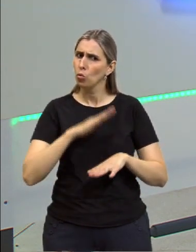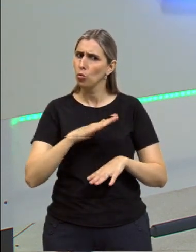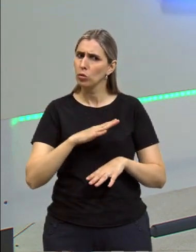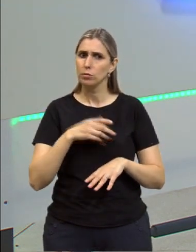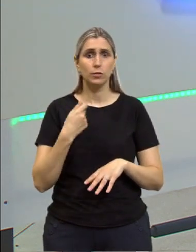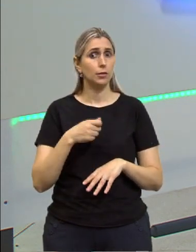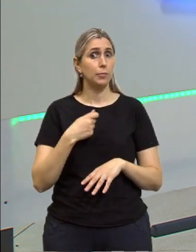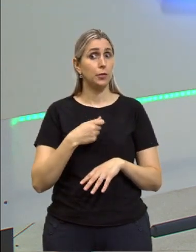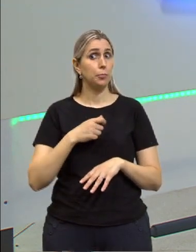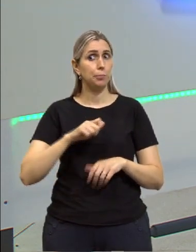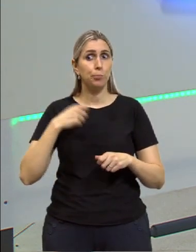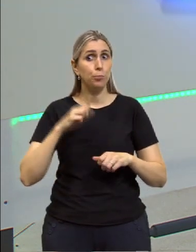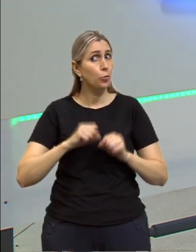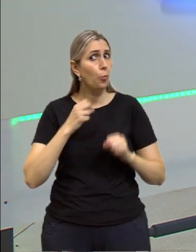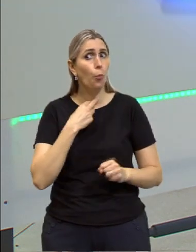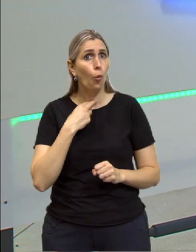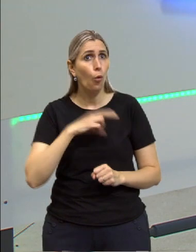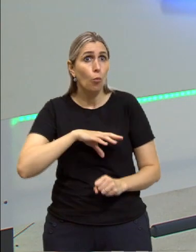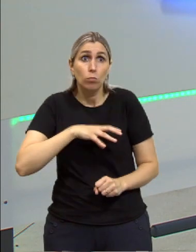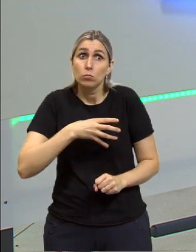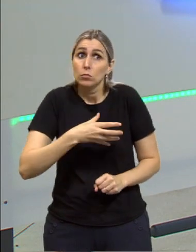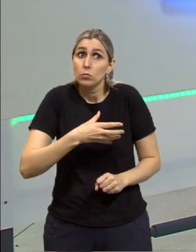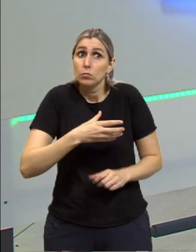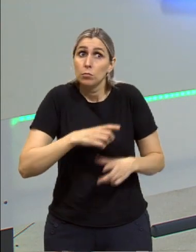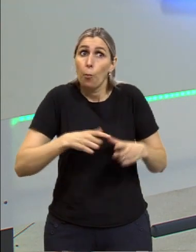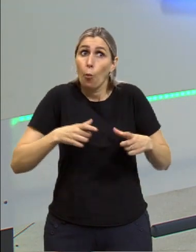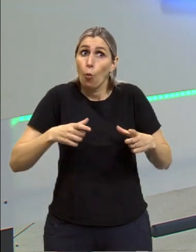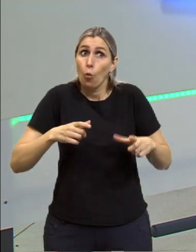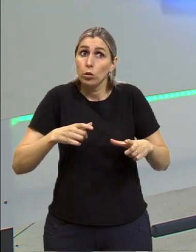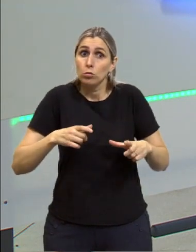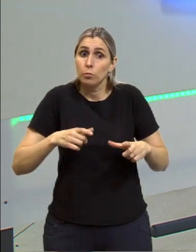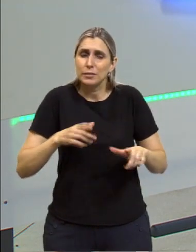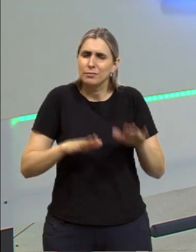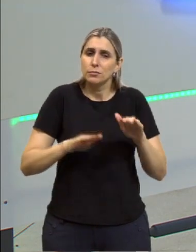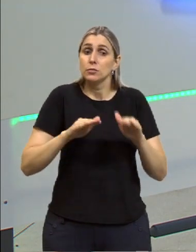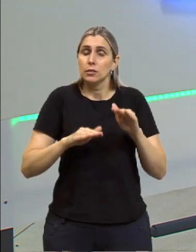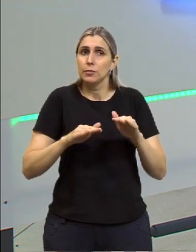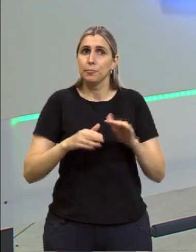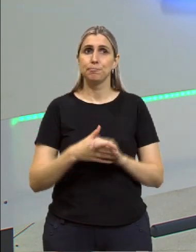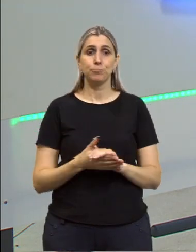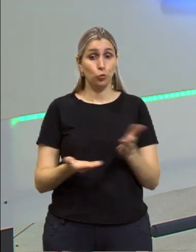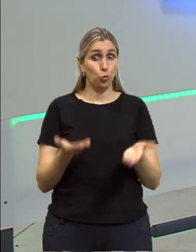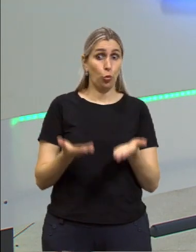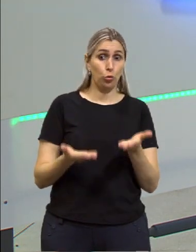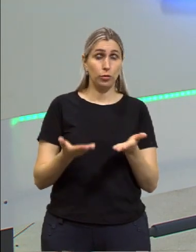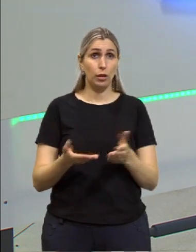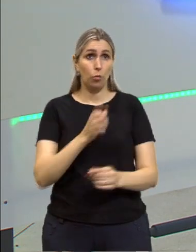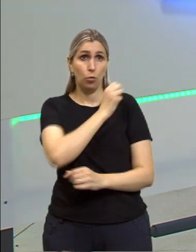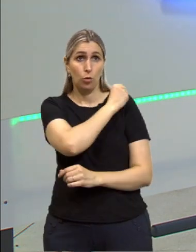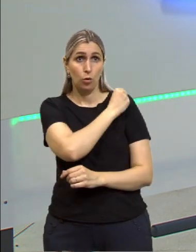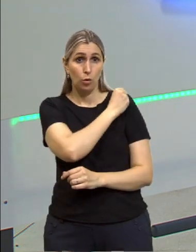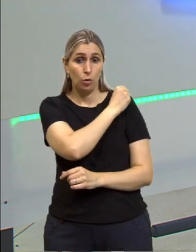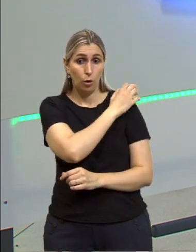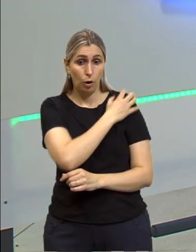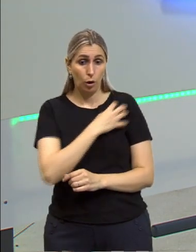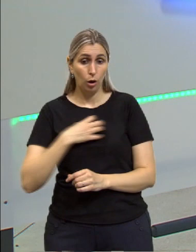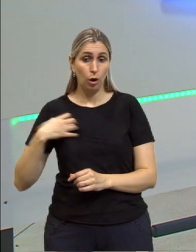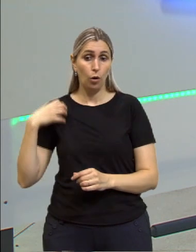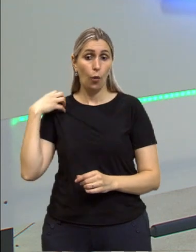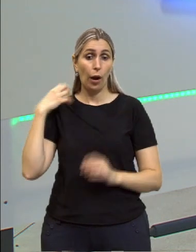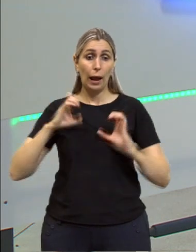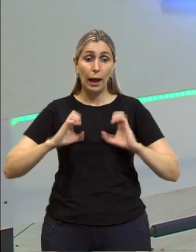muito corajoso. Não demais. Você tem que ter esse equilíbrio. É o que Aristóteles propõe. Ou a ética do